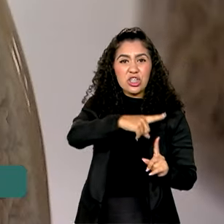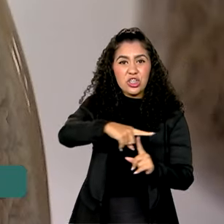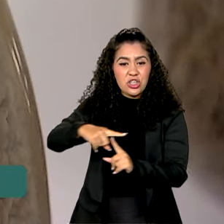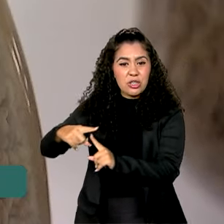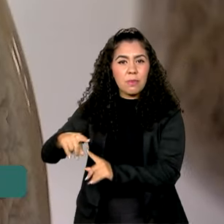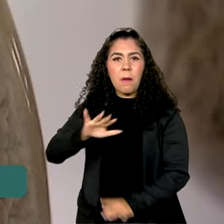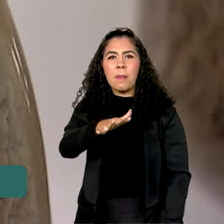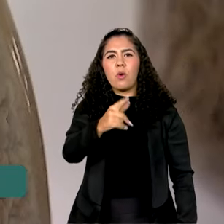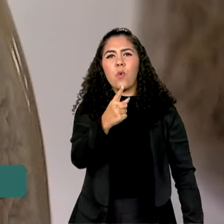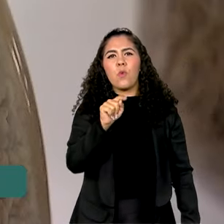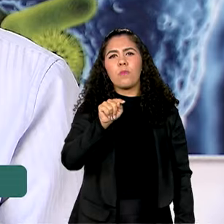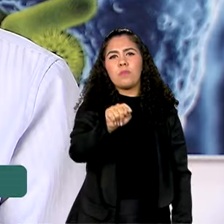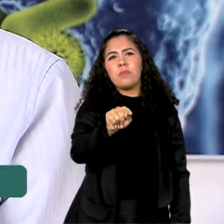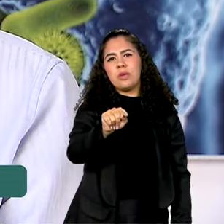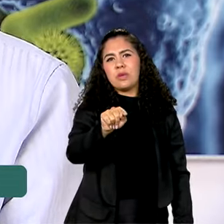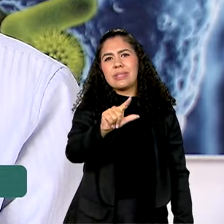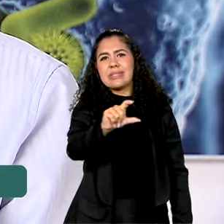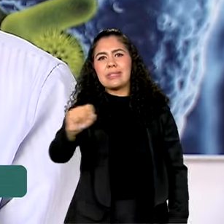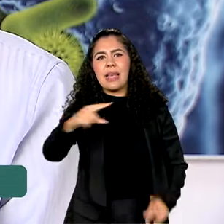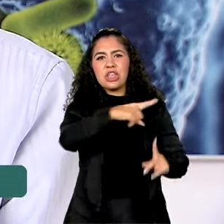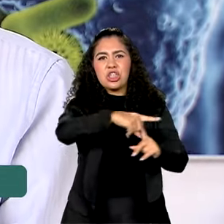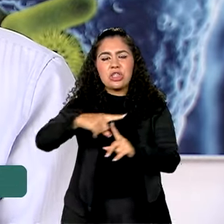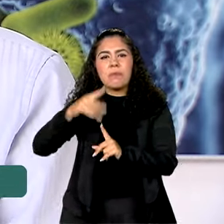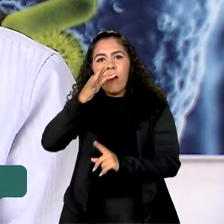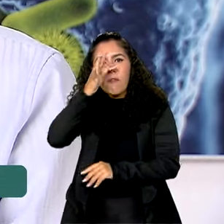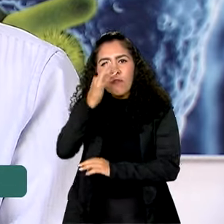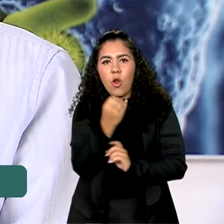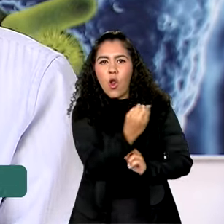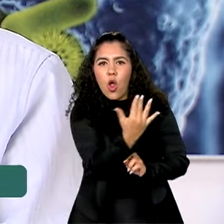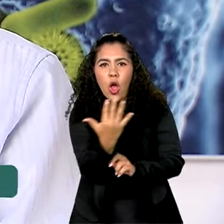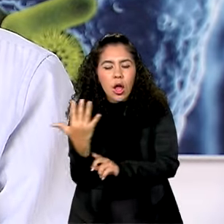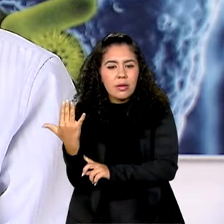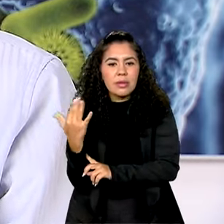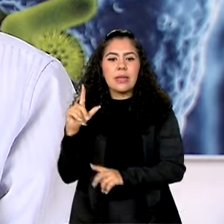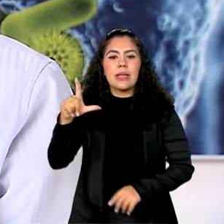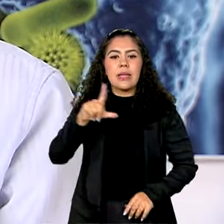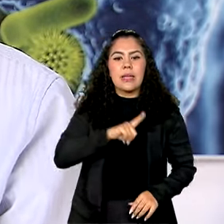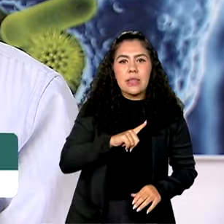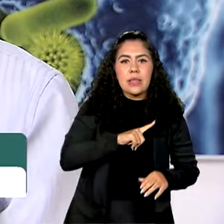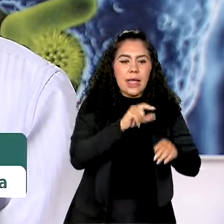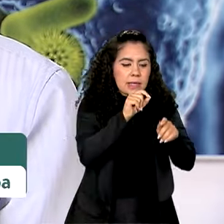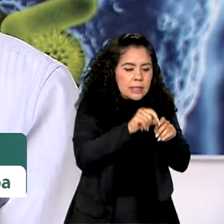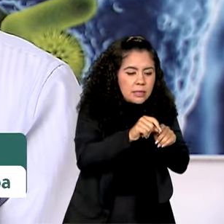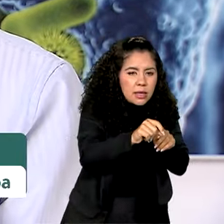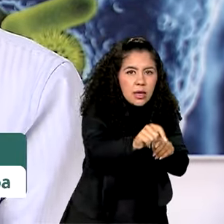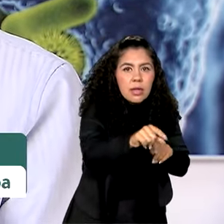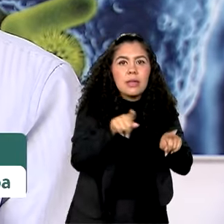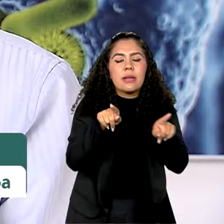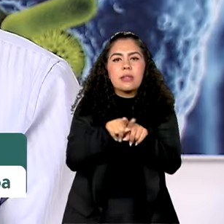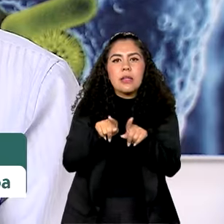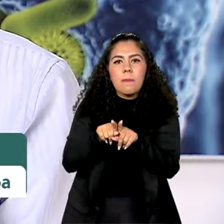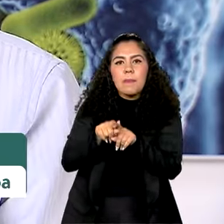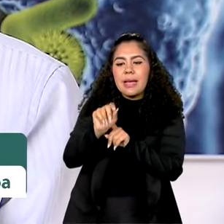espécies de plantas. Ele guarda sementes, guarda sêmen e guarda micro-organismos,